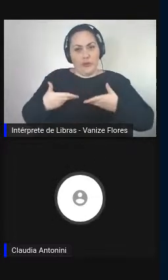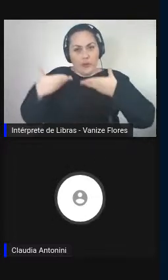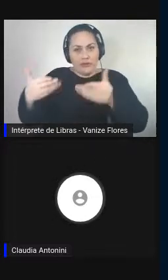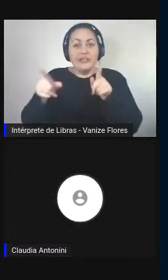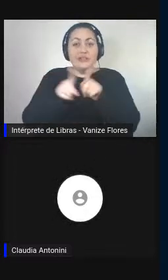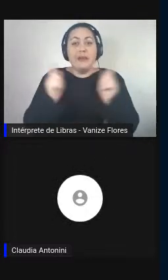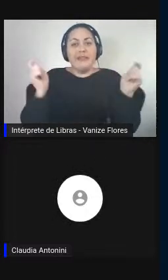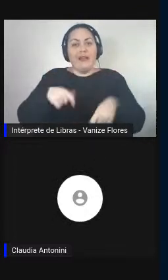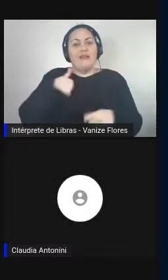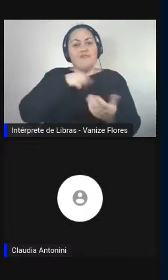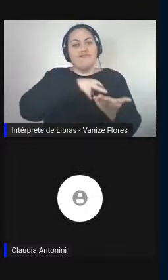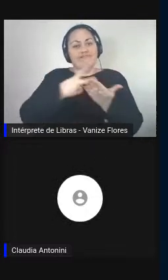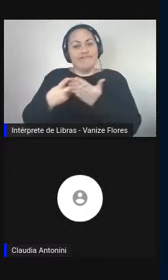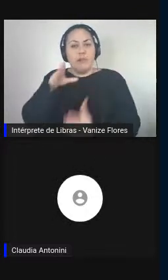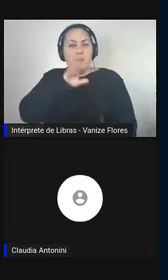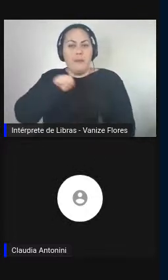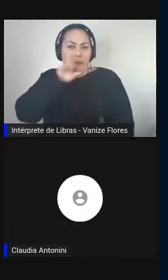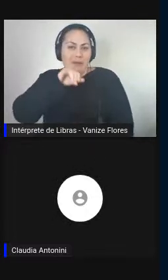possibilidade.